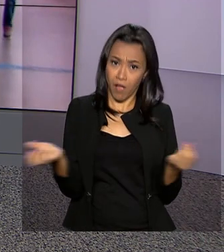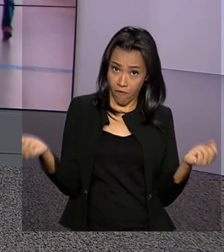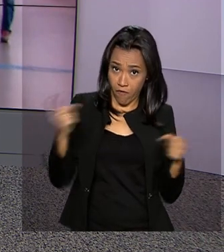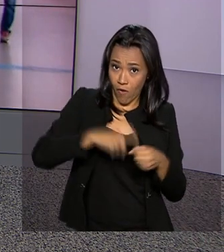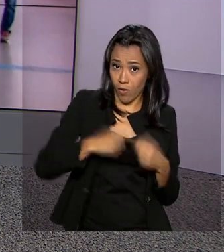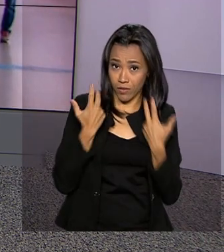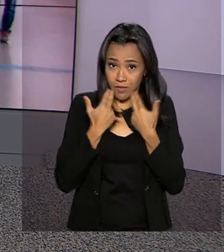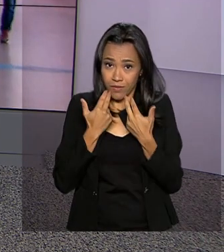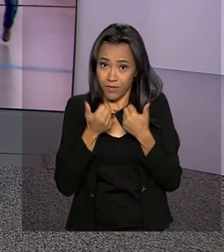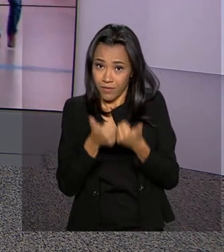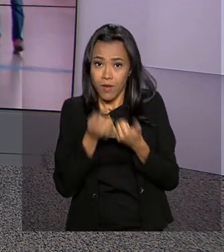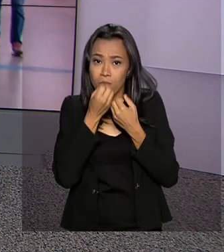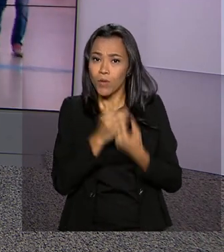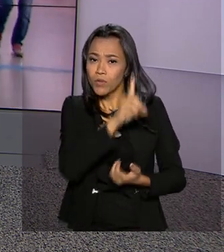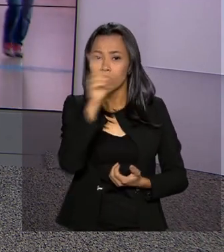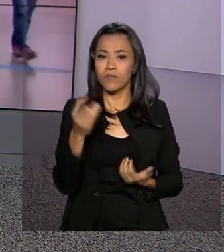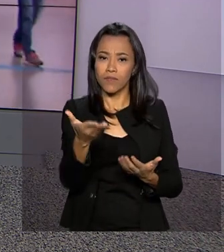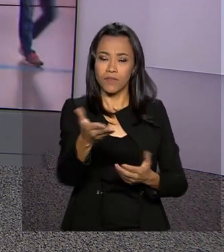tranquila, bom dia para você.